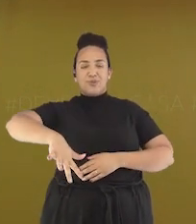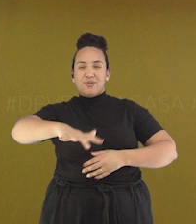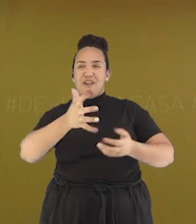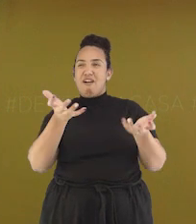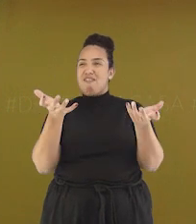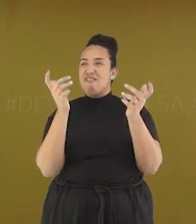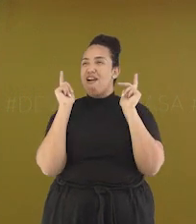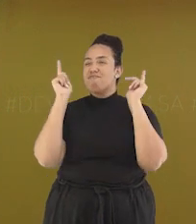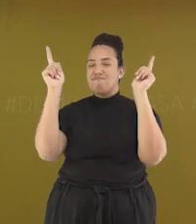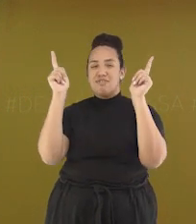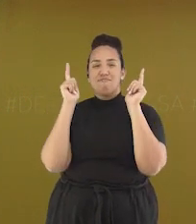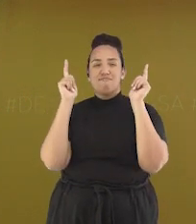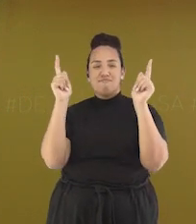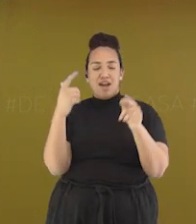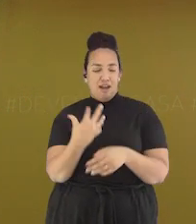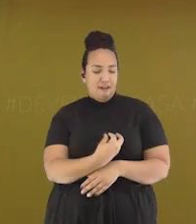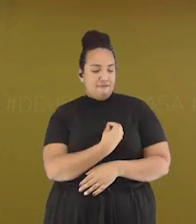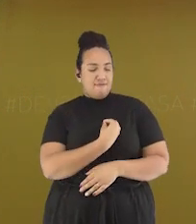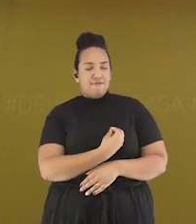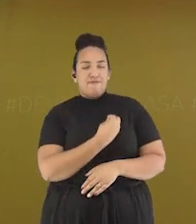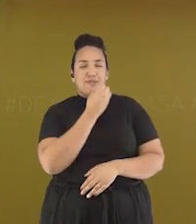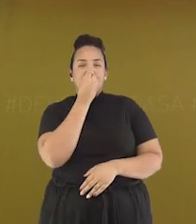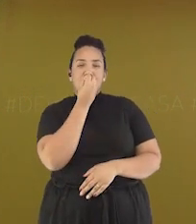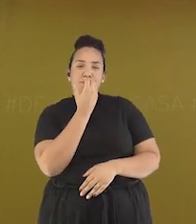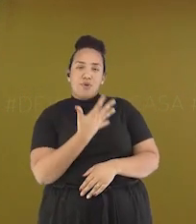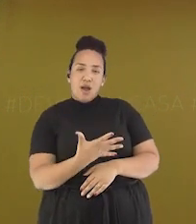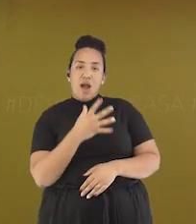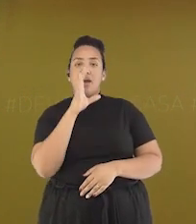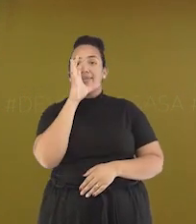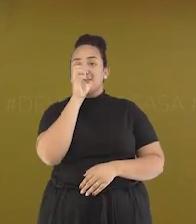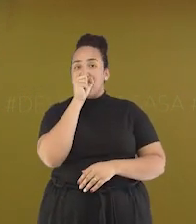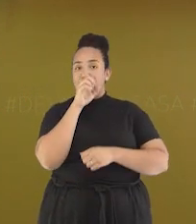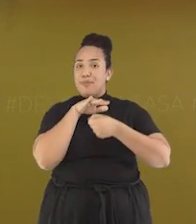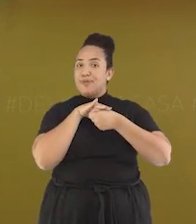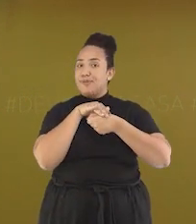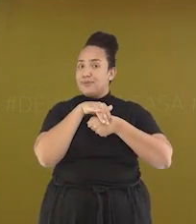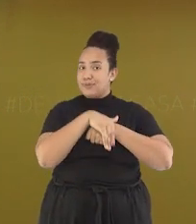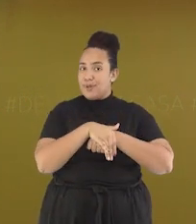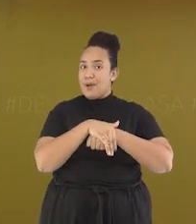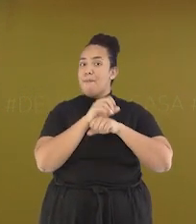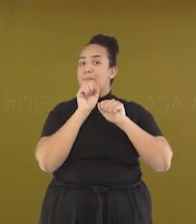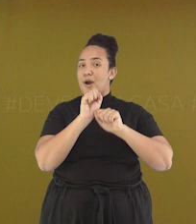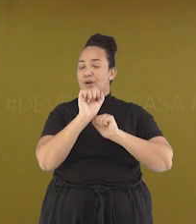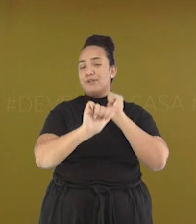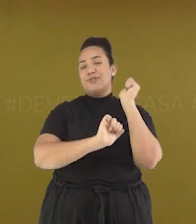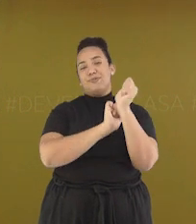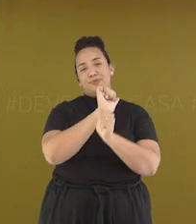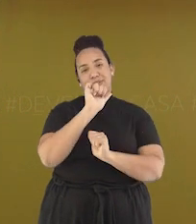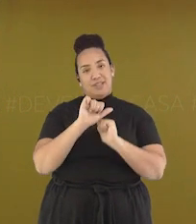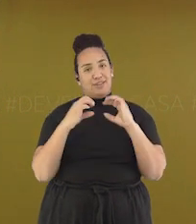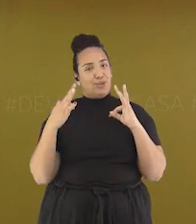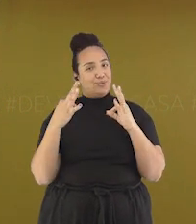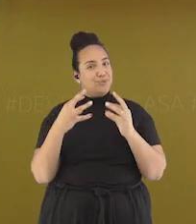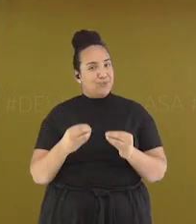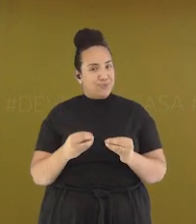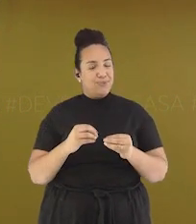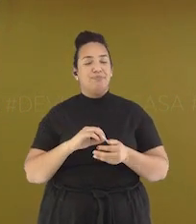Todo mundo sonha em ter uma vida boa Sábado à noite, tudo pode mudar